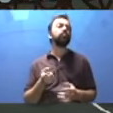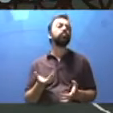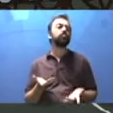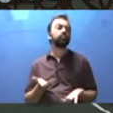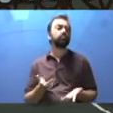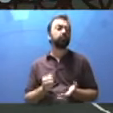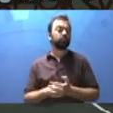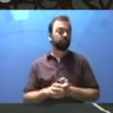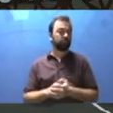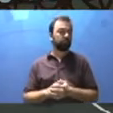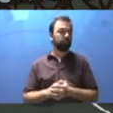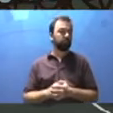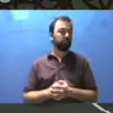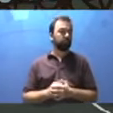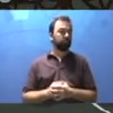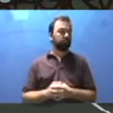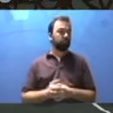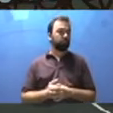o que é?